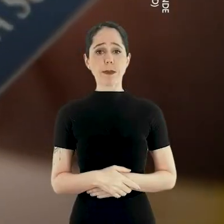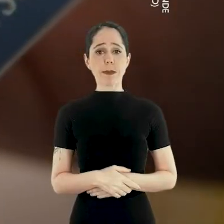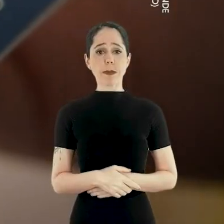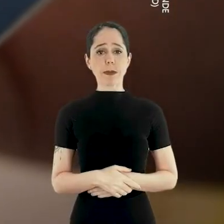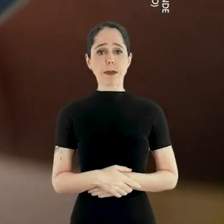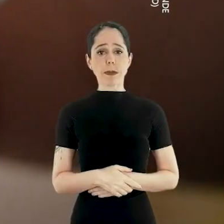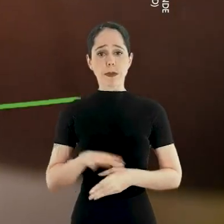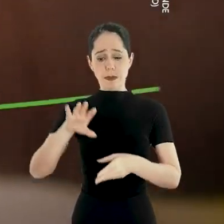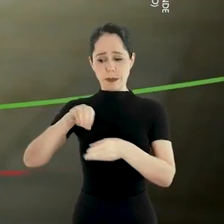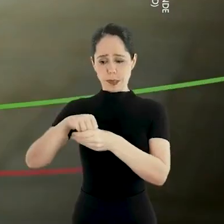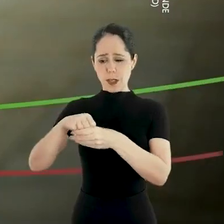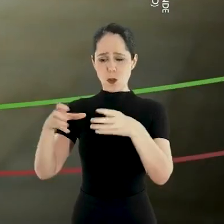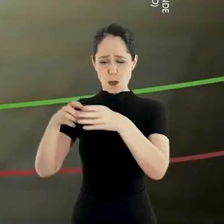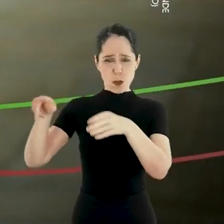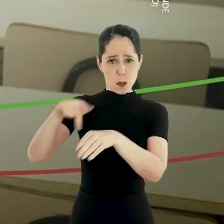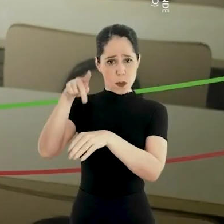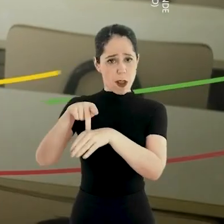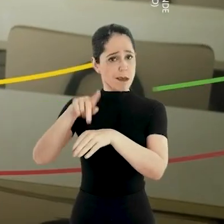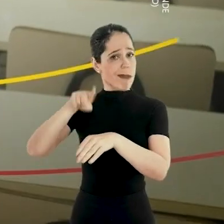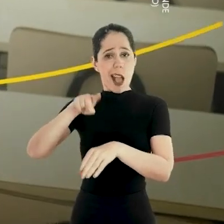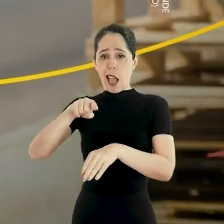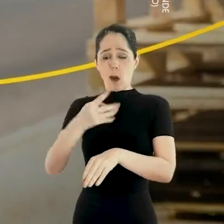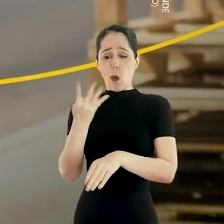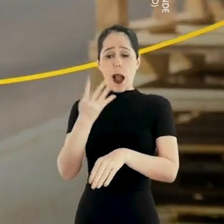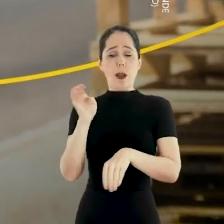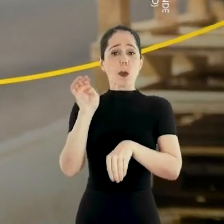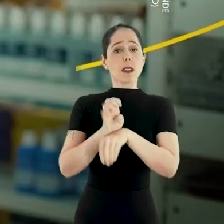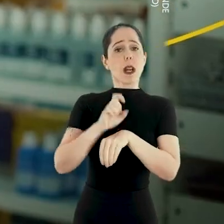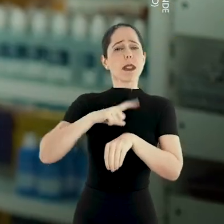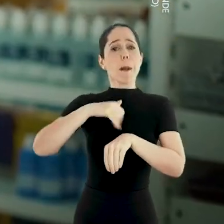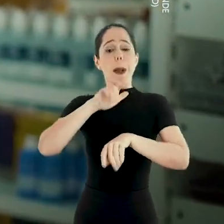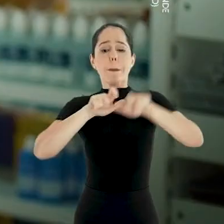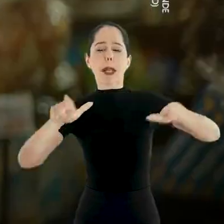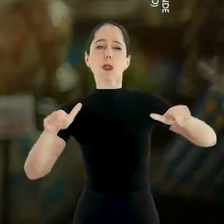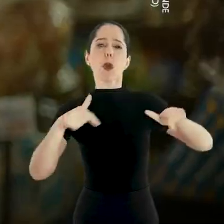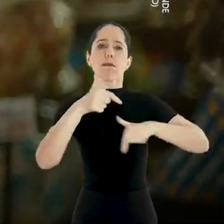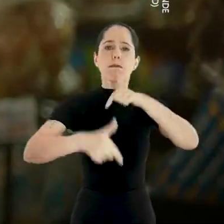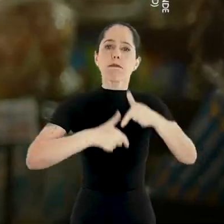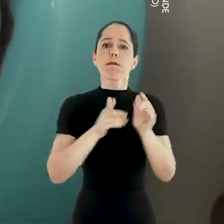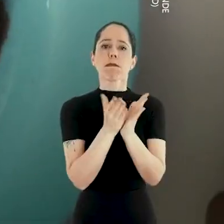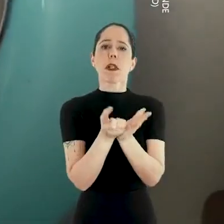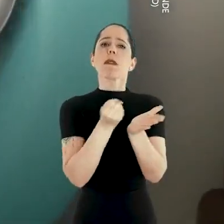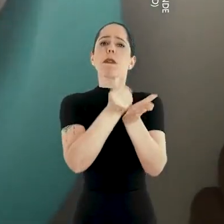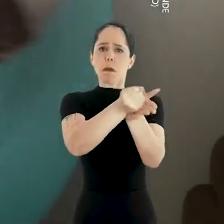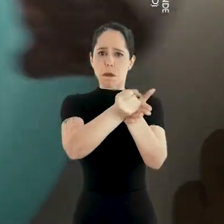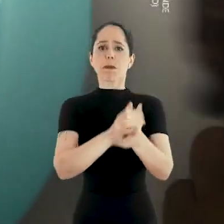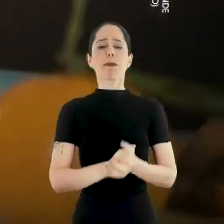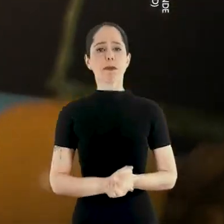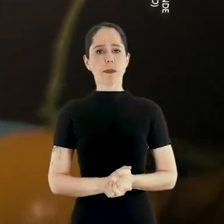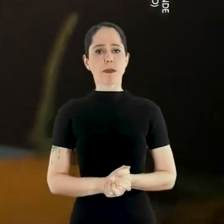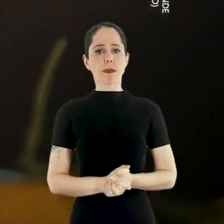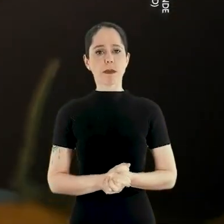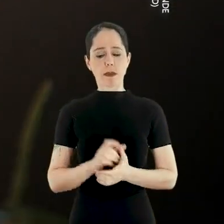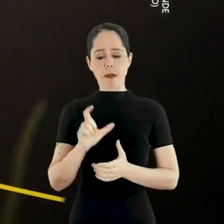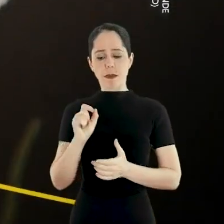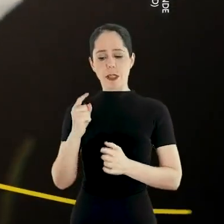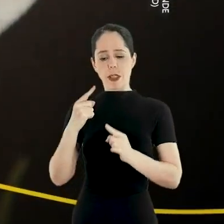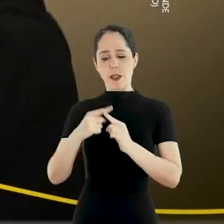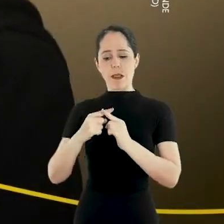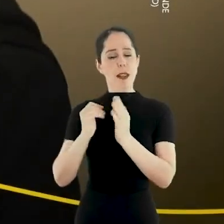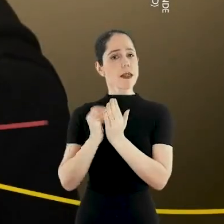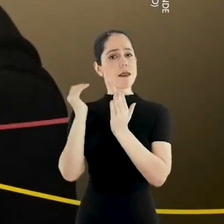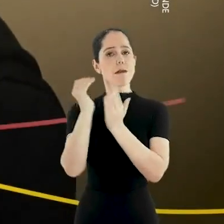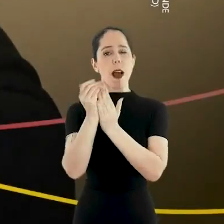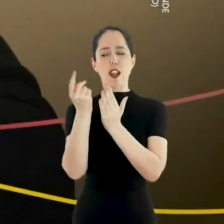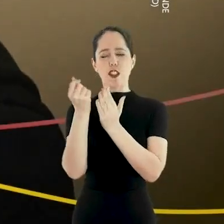Quarto estado com mais empregados com carteira assinada do país 10 vezes mais